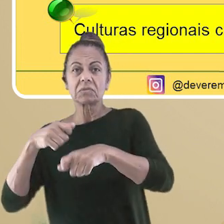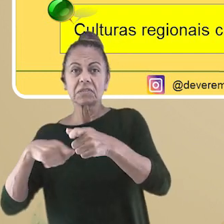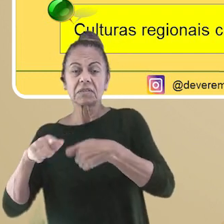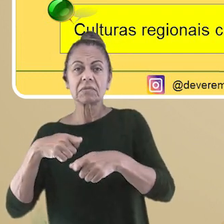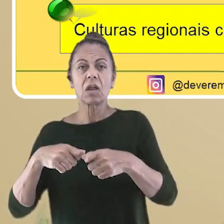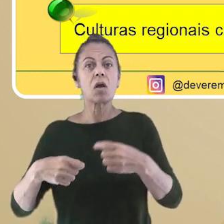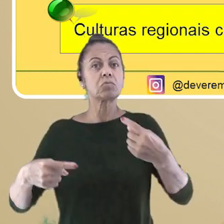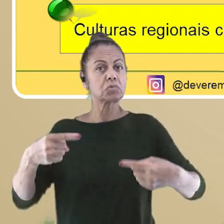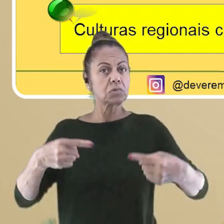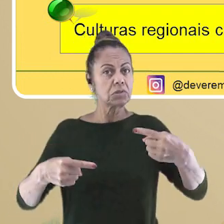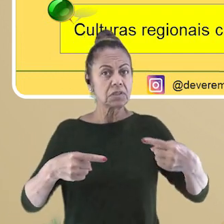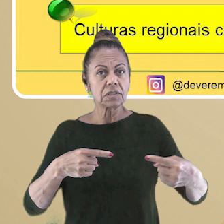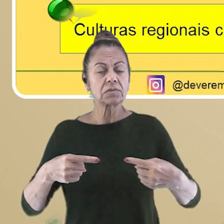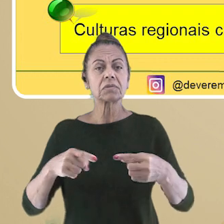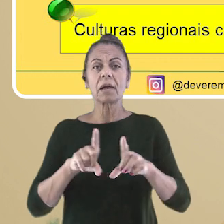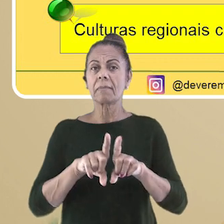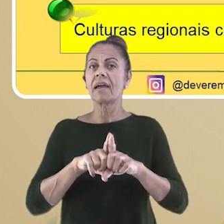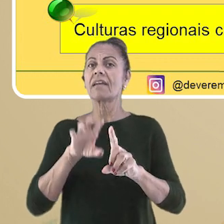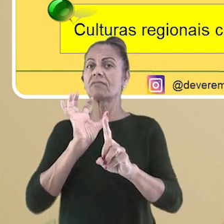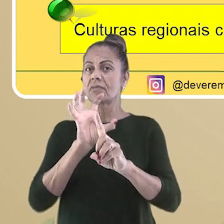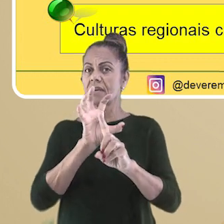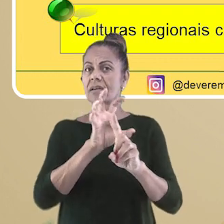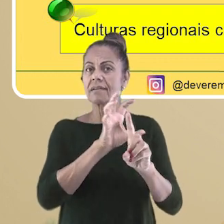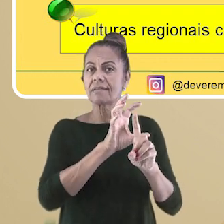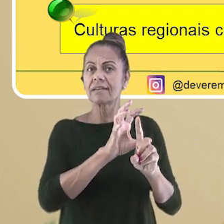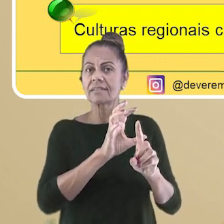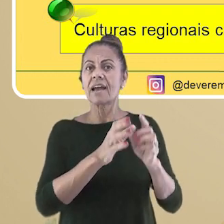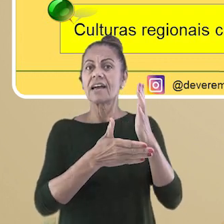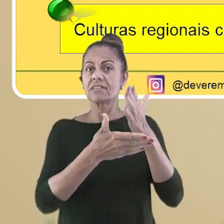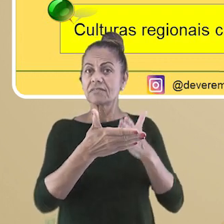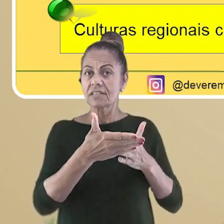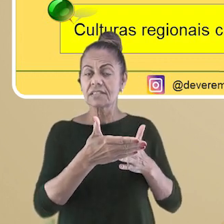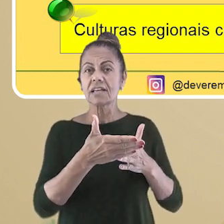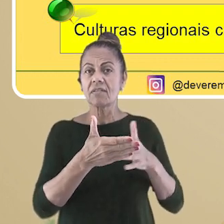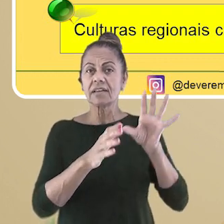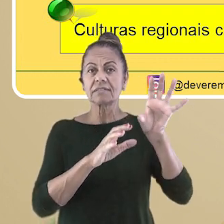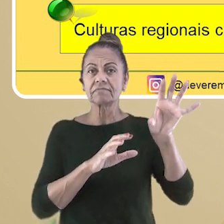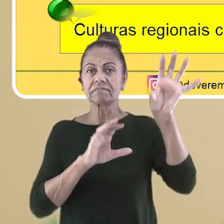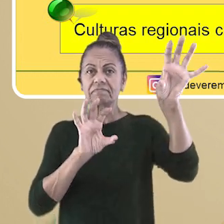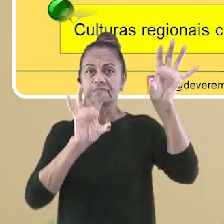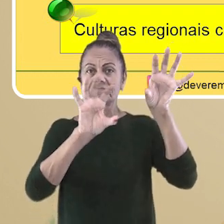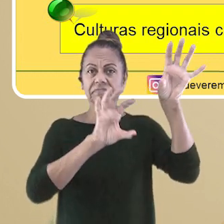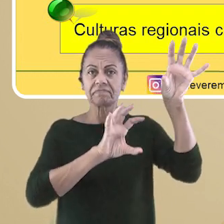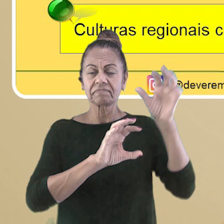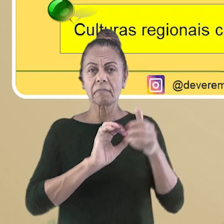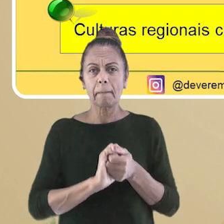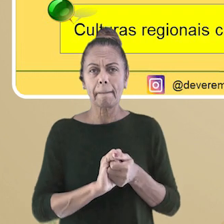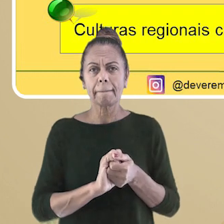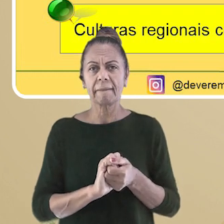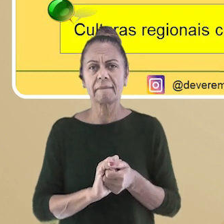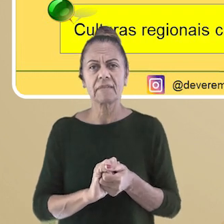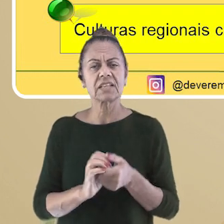Investimentos políticos e econômicos também influenciaram muito nas divisões e diferenças entre as regiões.